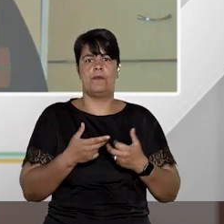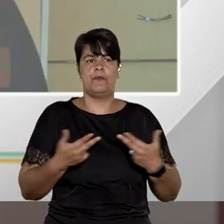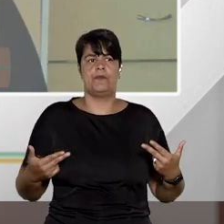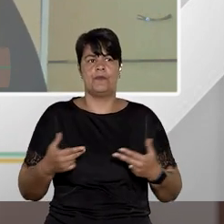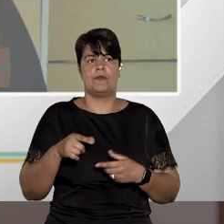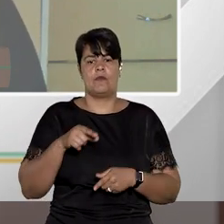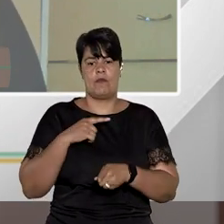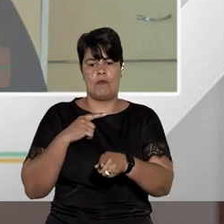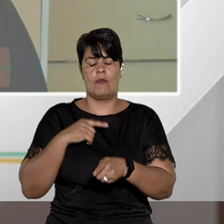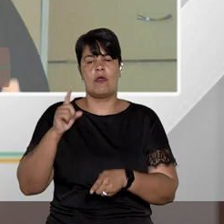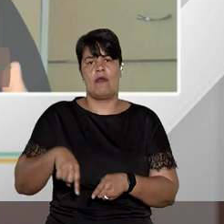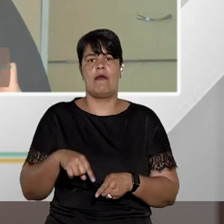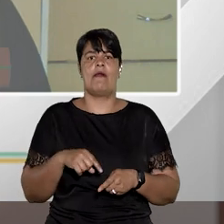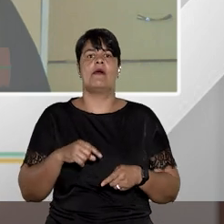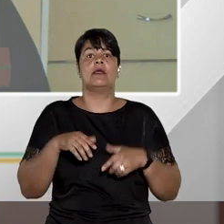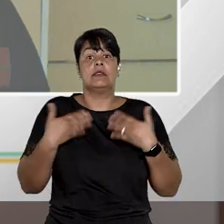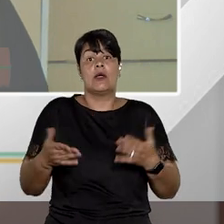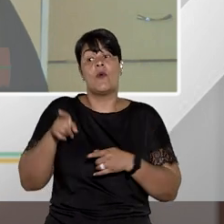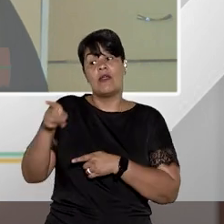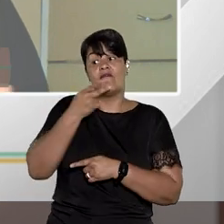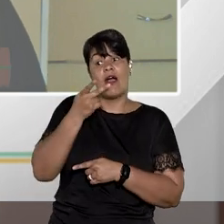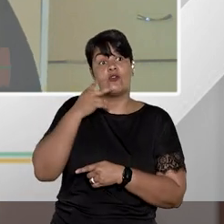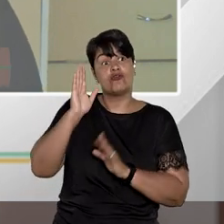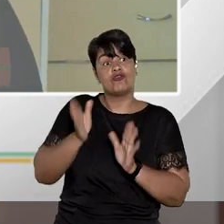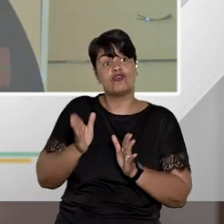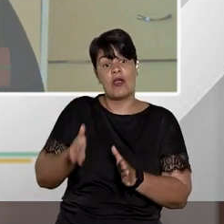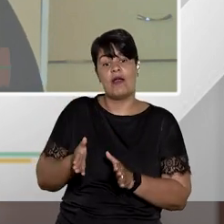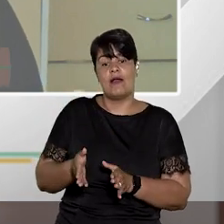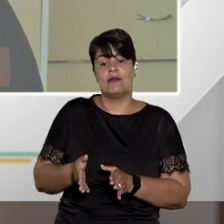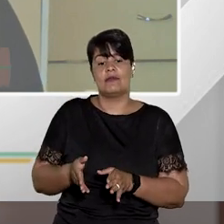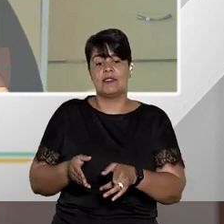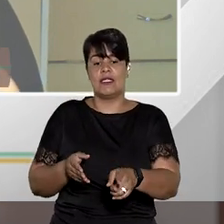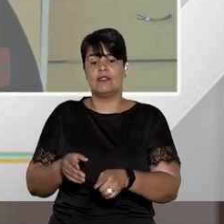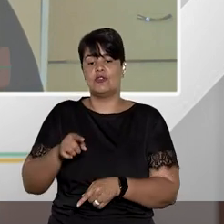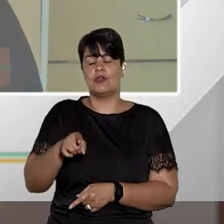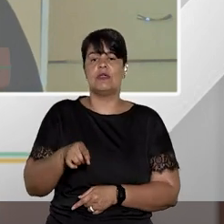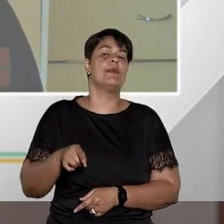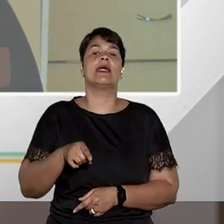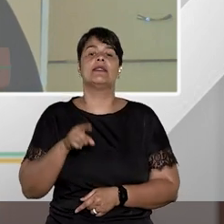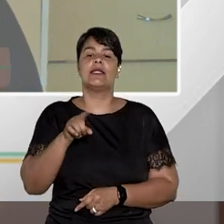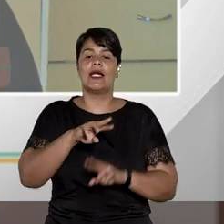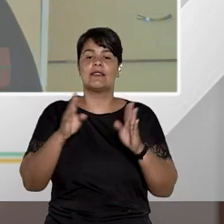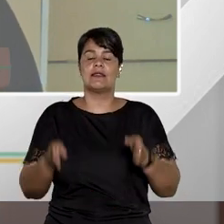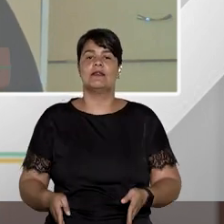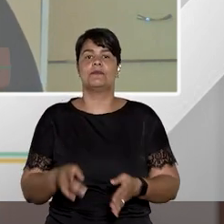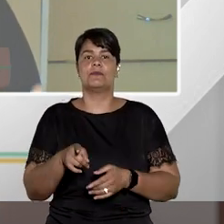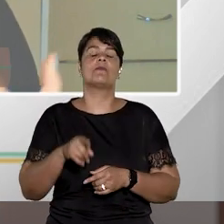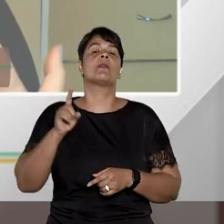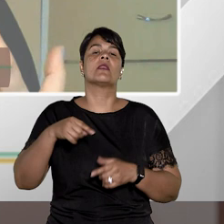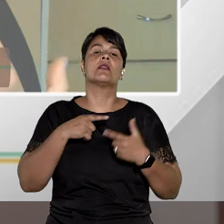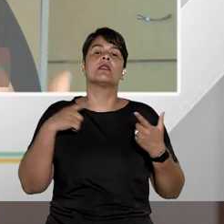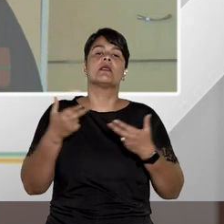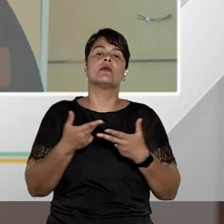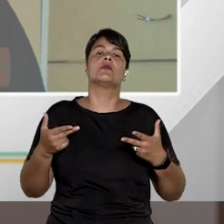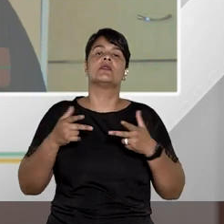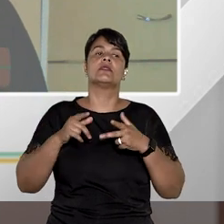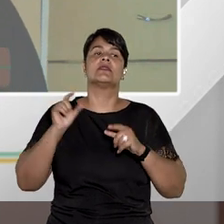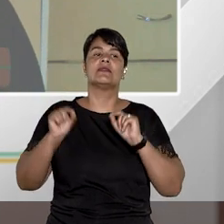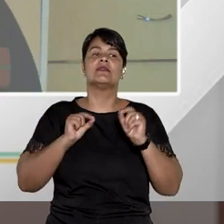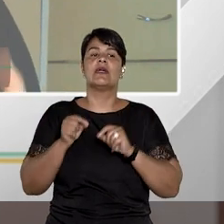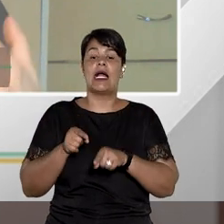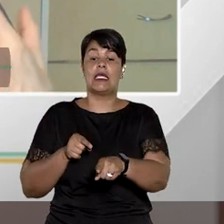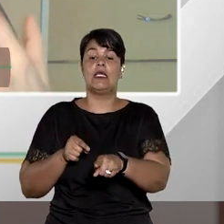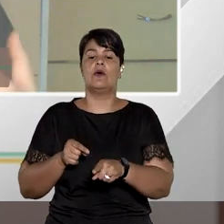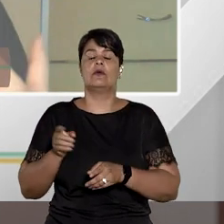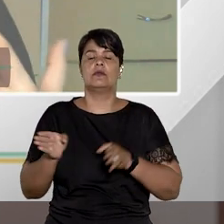até porque é isso que o Aragonê falou. Então, o habeas corpus, ele, que bom, né? Eu acho que isso faz parte da nossa democracia, faz parte do acesso à